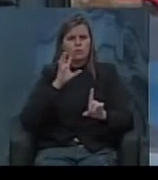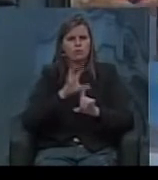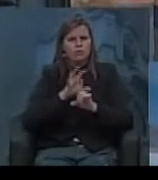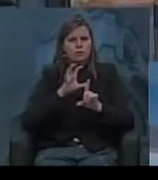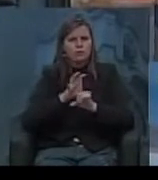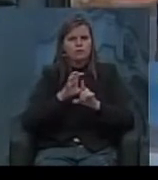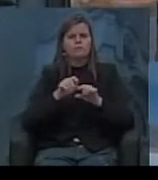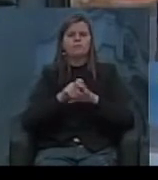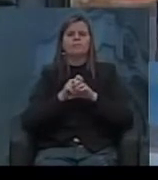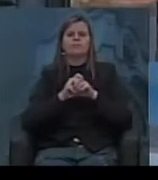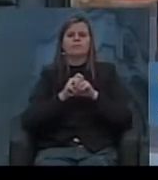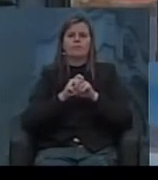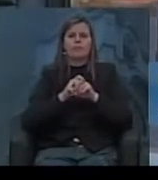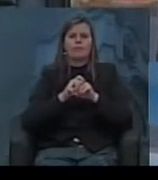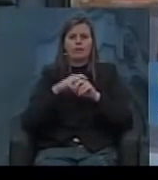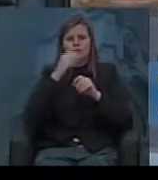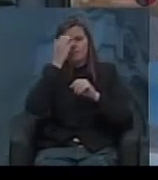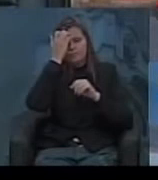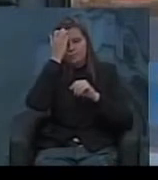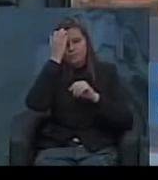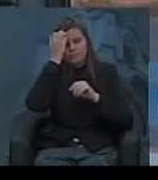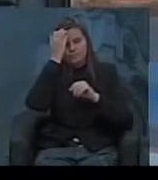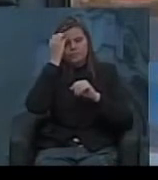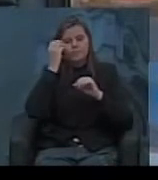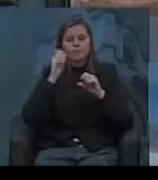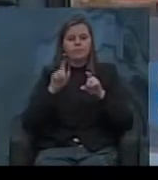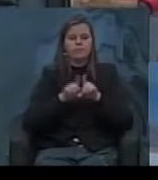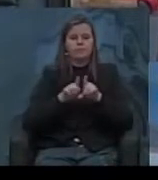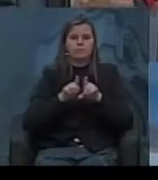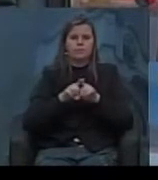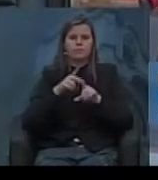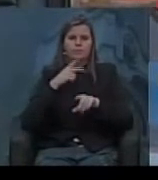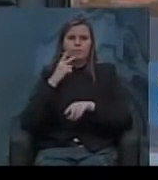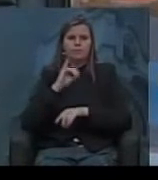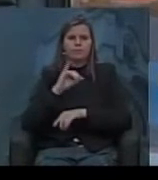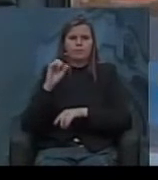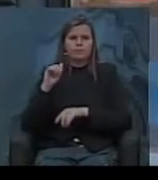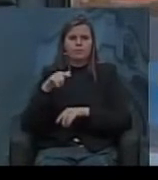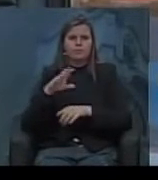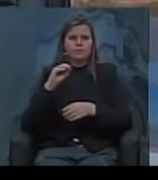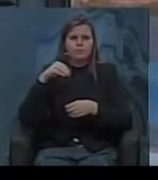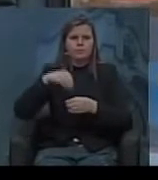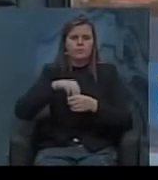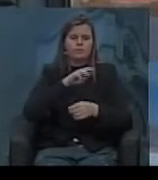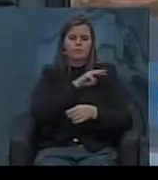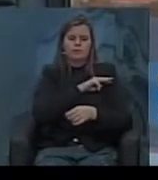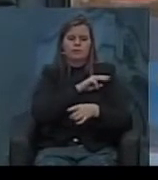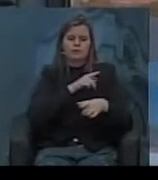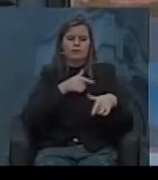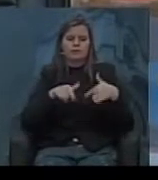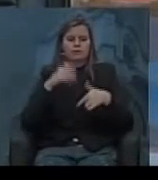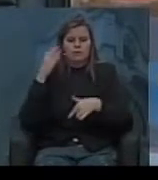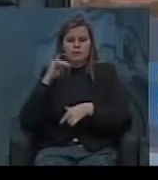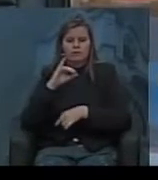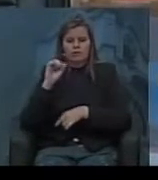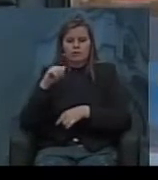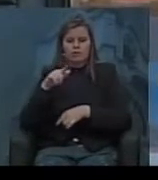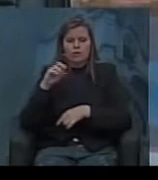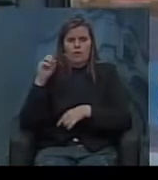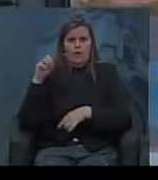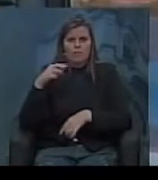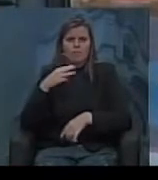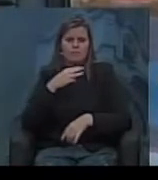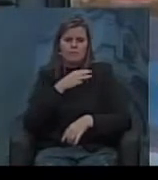passagem linkando já com uma outra pergunta da questão do Jango no Ministério do Trabalho quando o Jango se torna ministro do